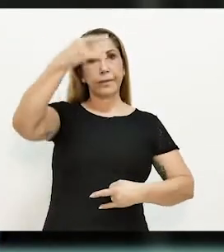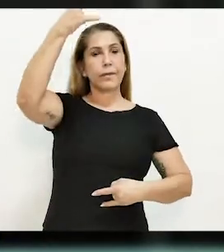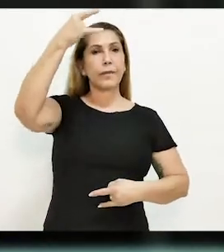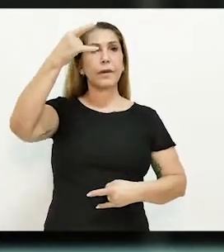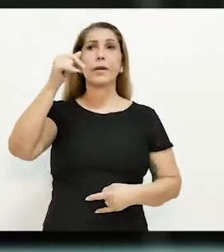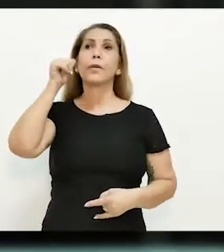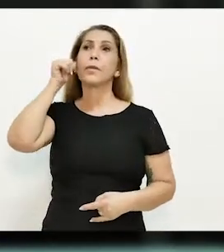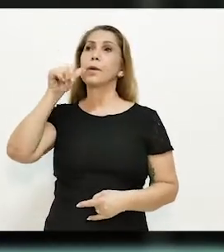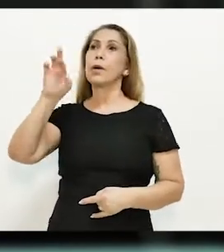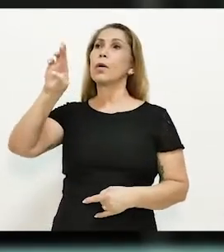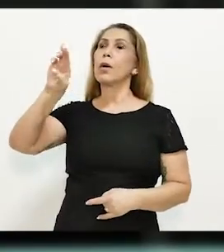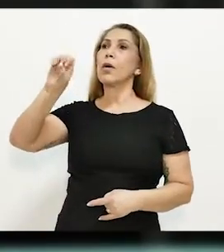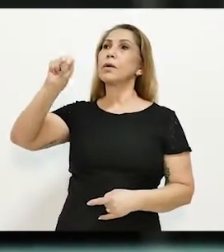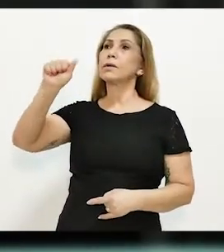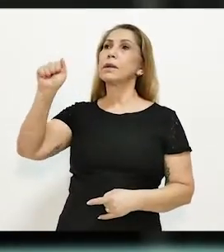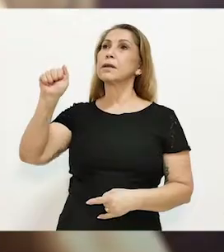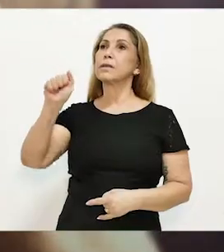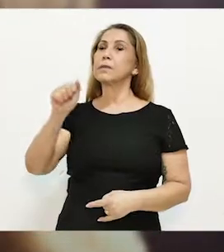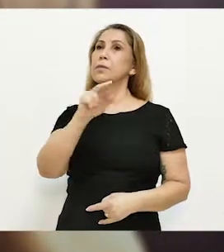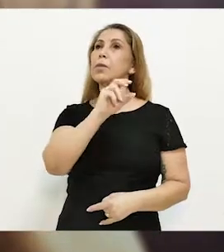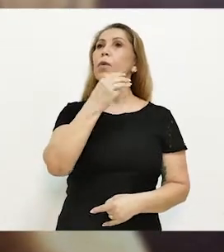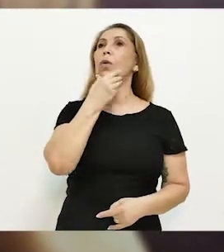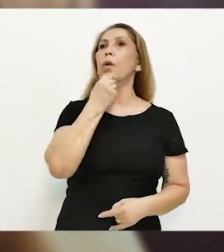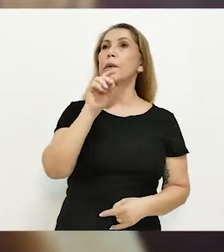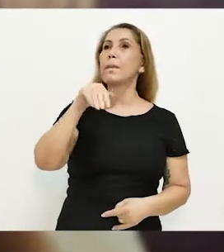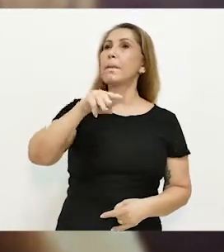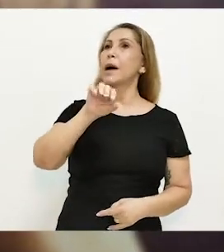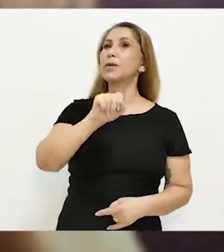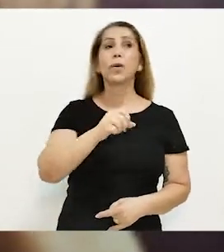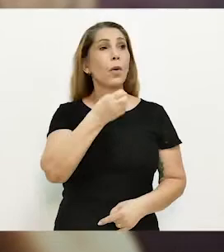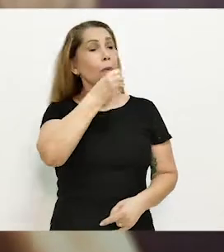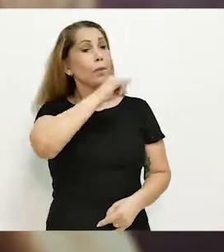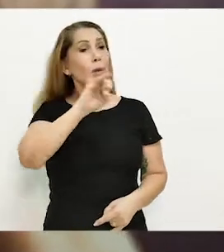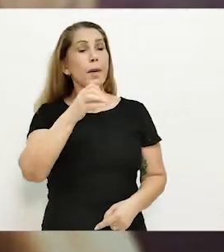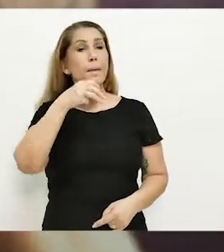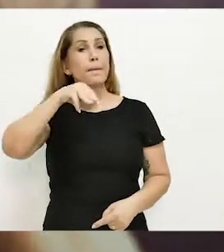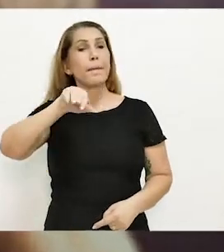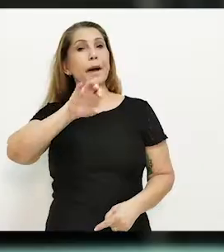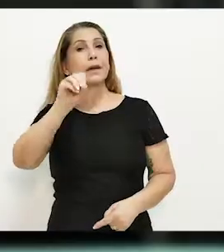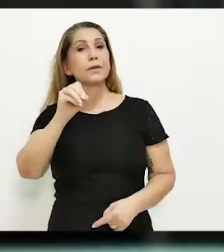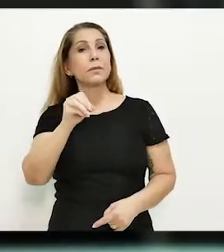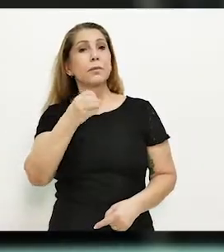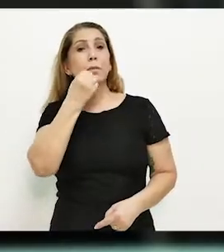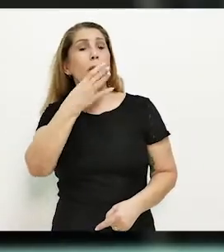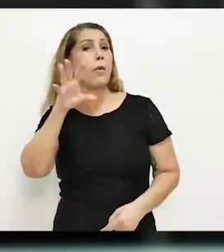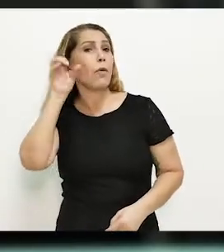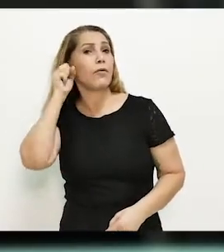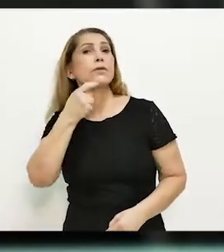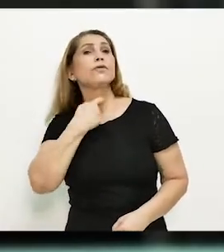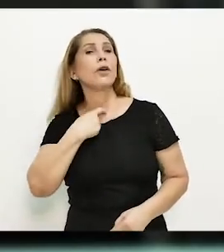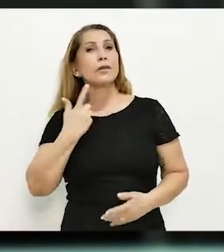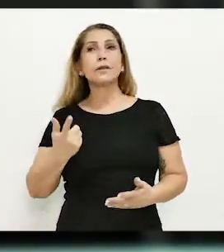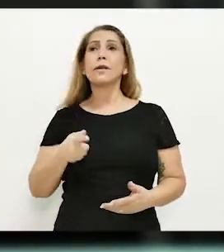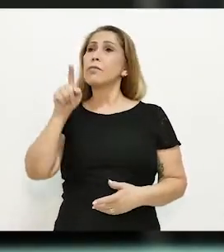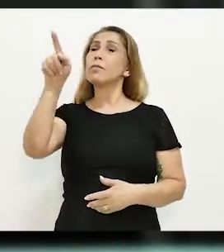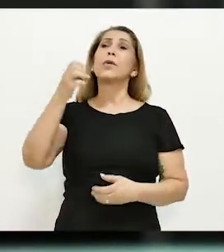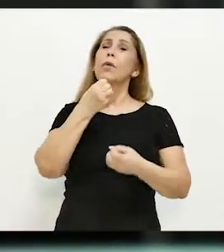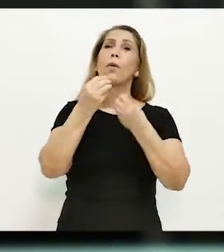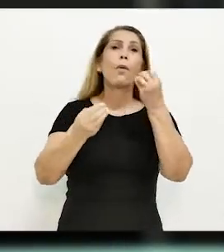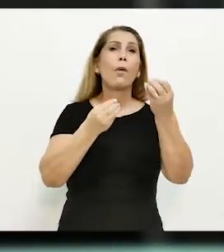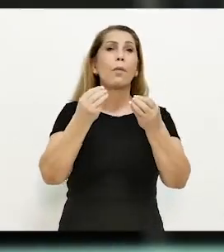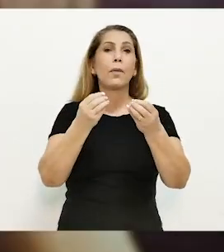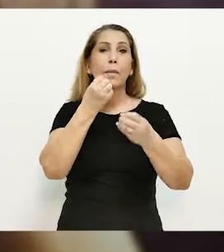Dona Rosa, é o Marcos do Baza. Oi Marcos, que bom de sua voz. E aí Dona Rosa, como é que vai a senhora?